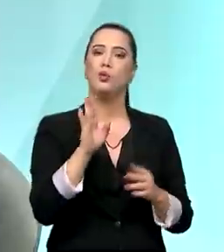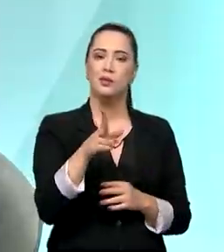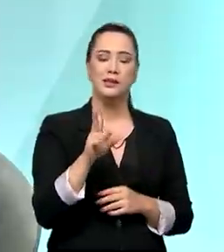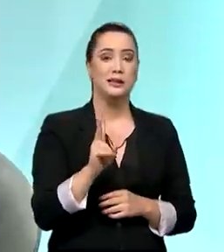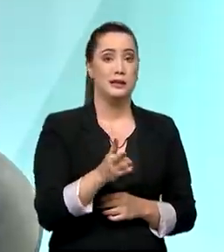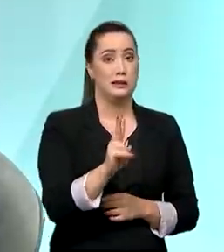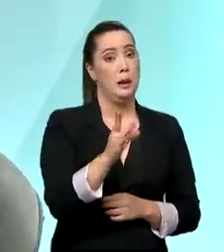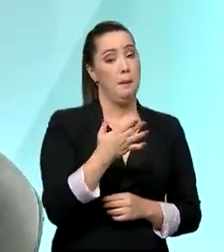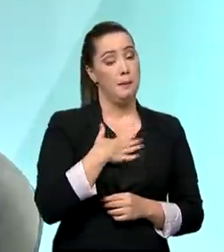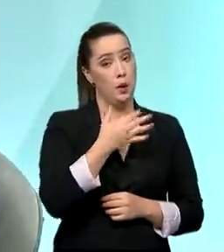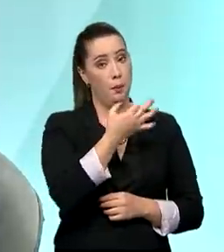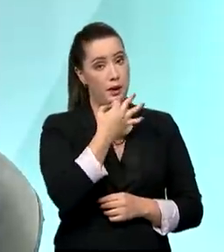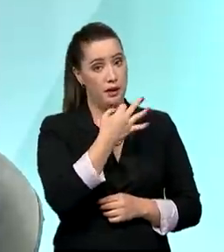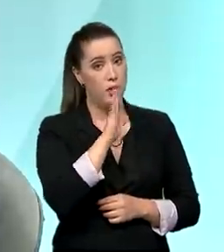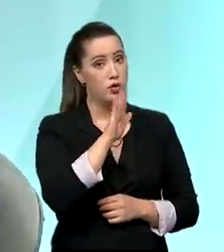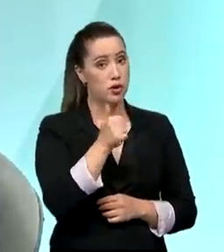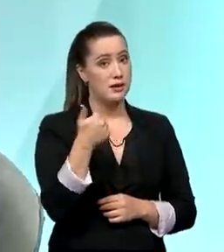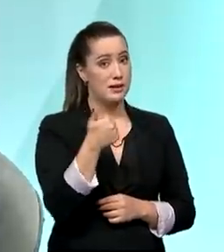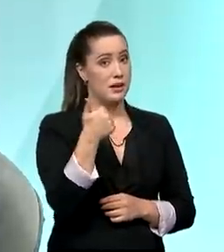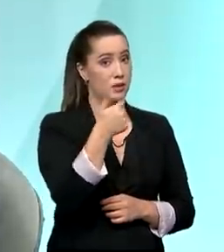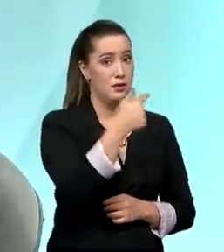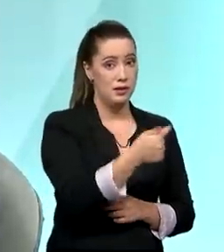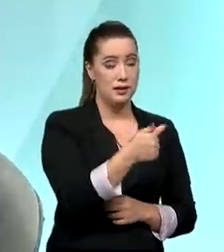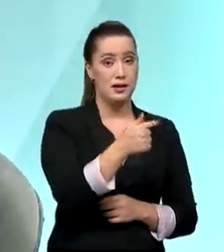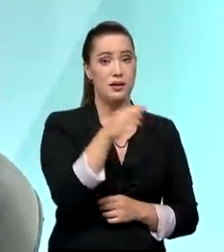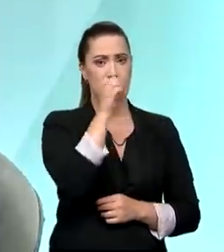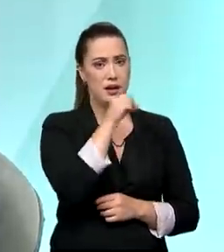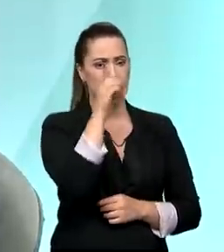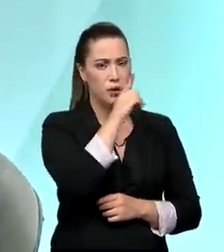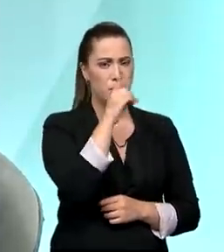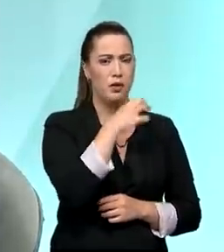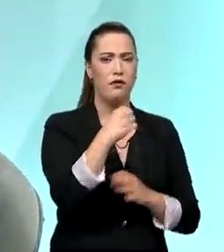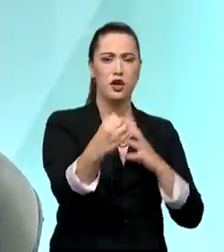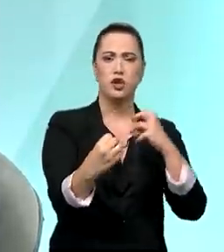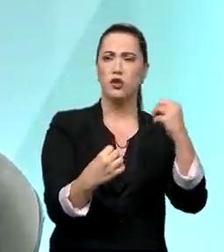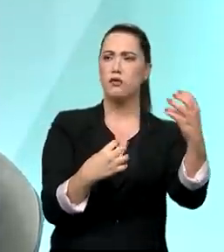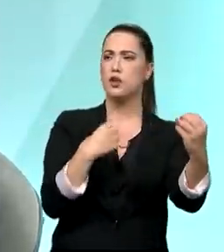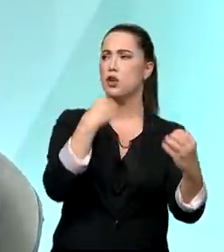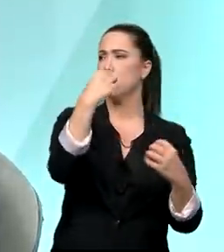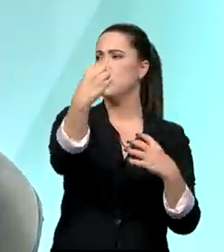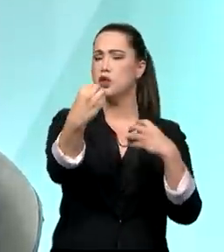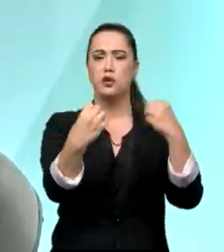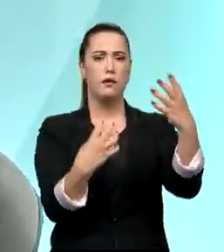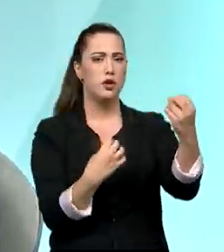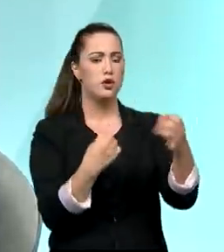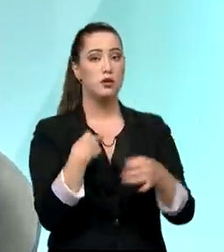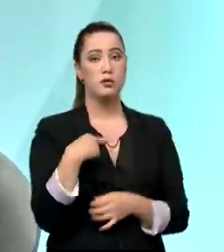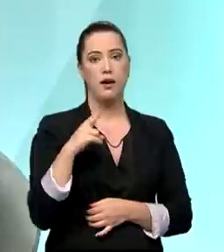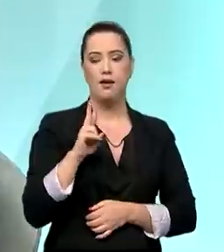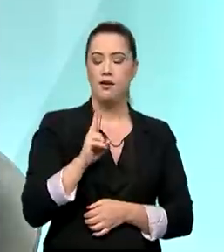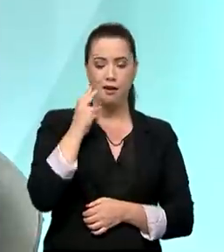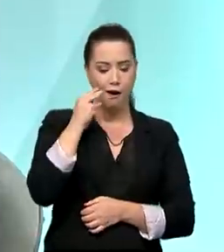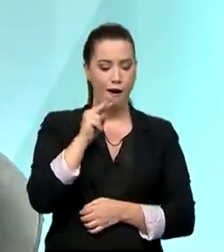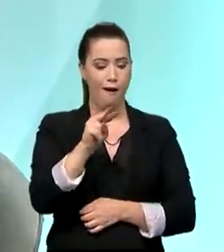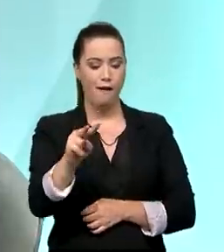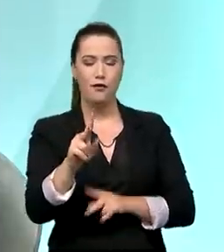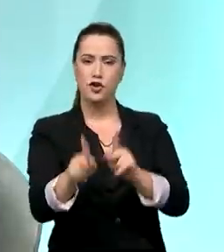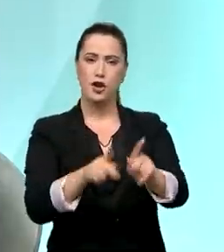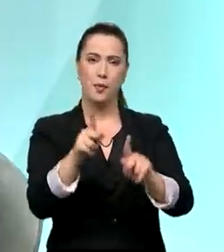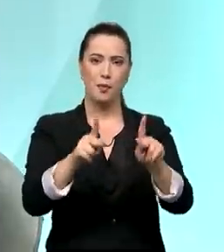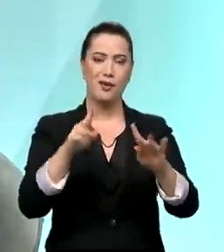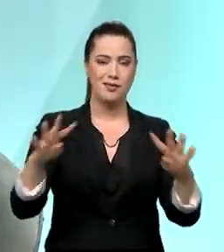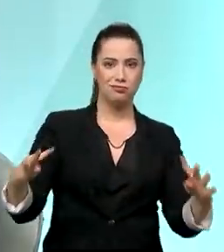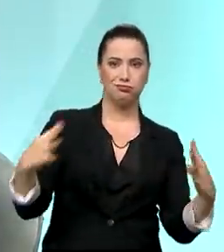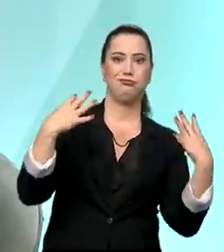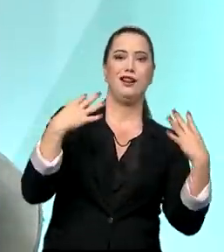117 finais de semana viajando, eu só ouço elogios, porque a gente não tem corrupção nesse caso,